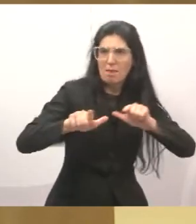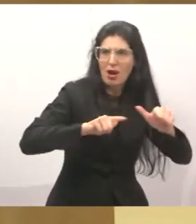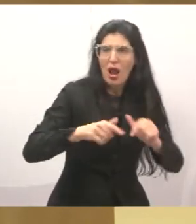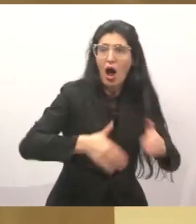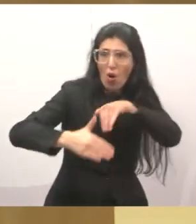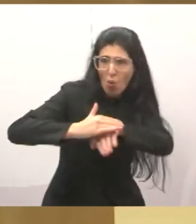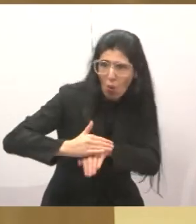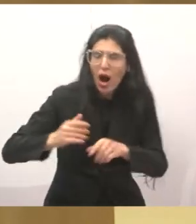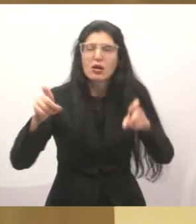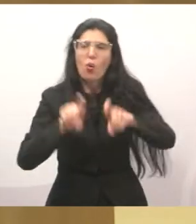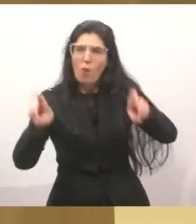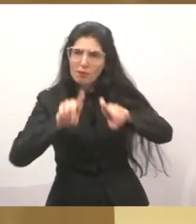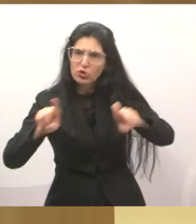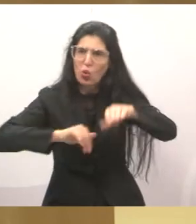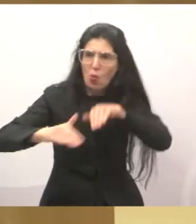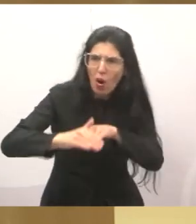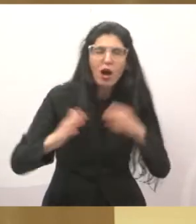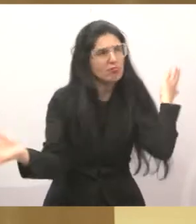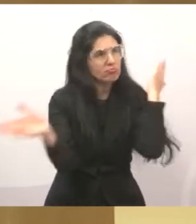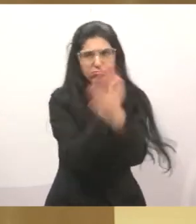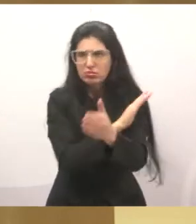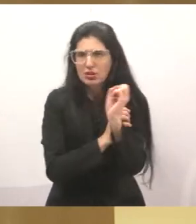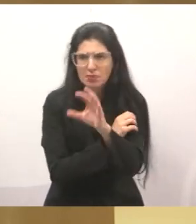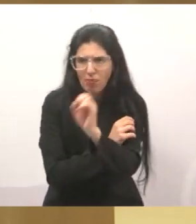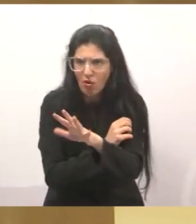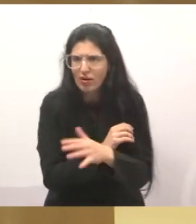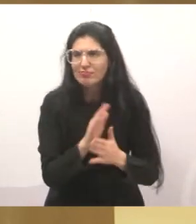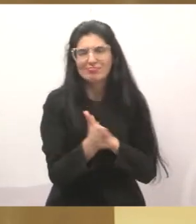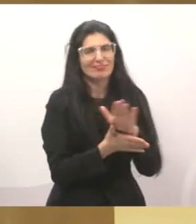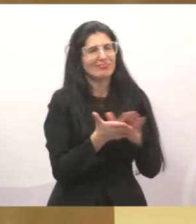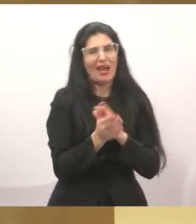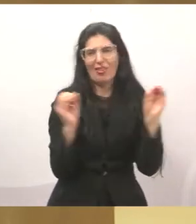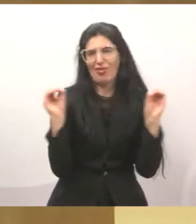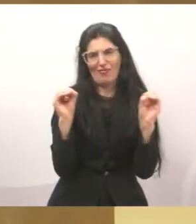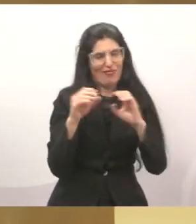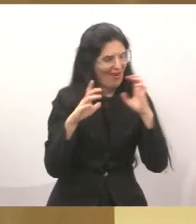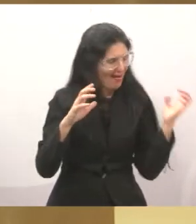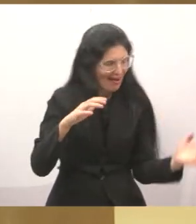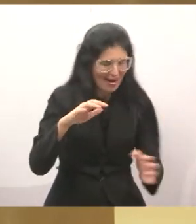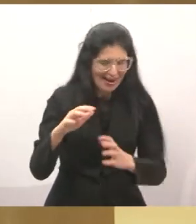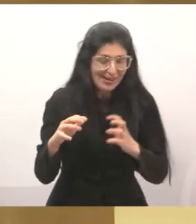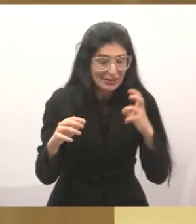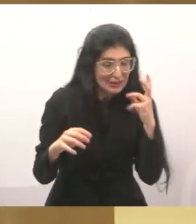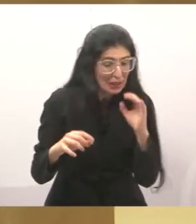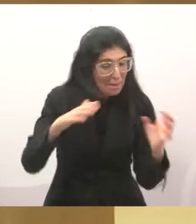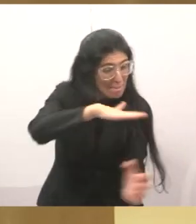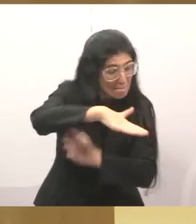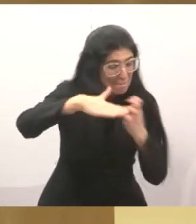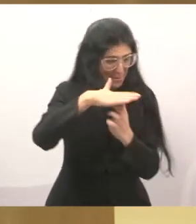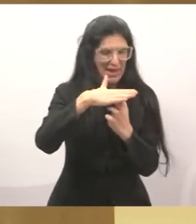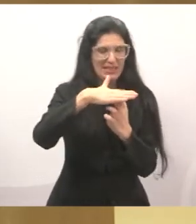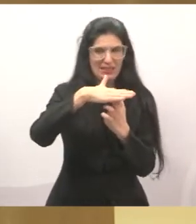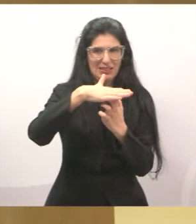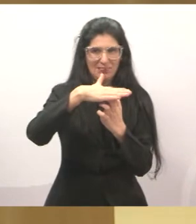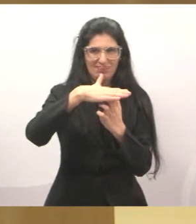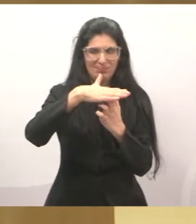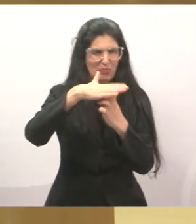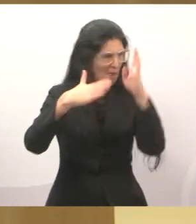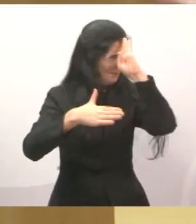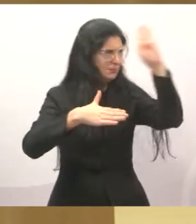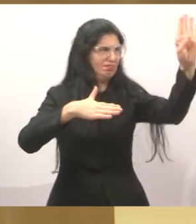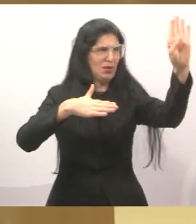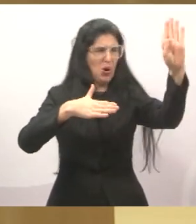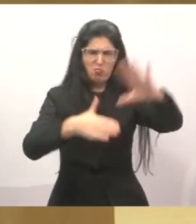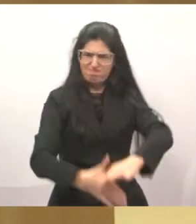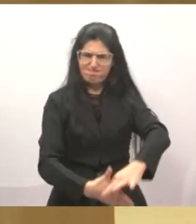recolher, guardar. Enfim, não tem nada a ver com a incubadora de empresas. Então, uma pena, um retrocesso para quem diz